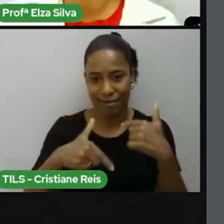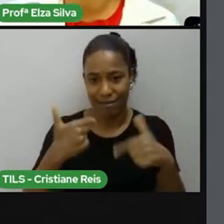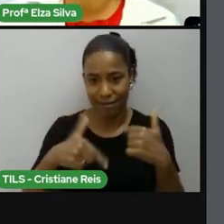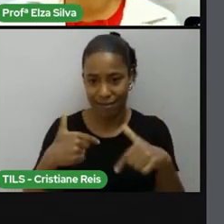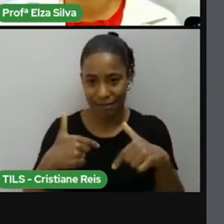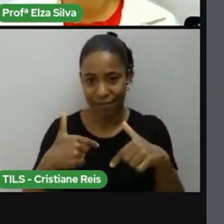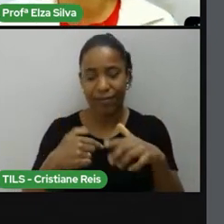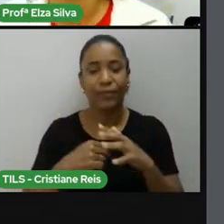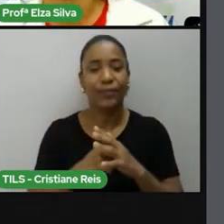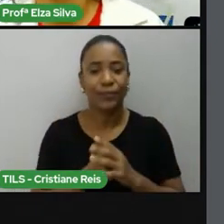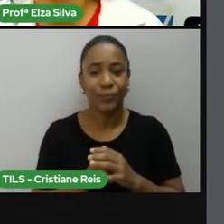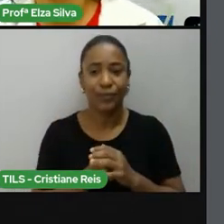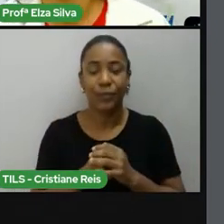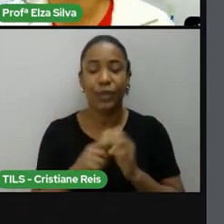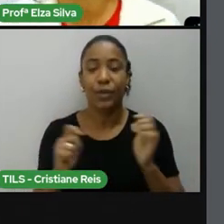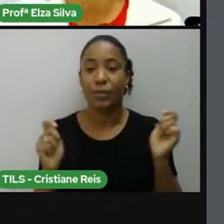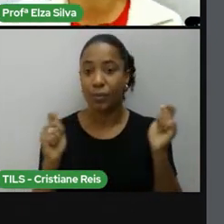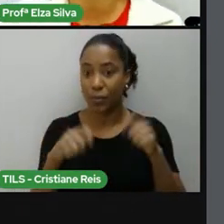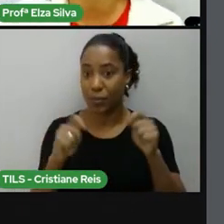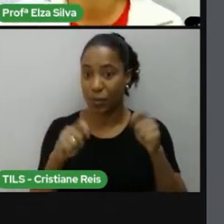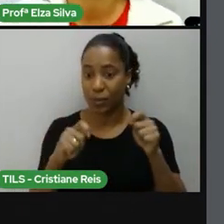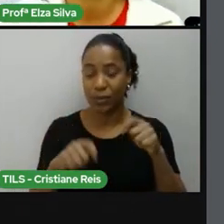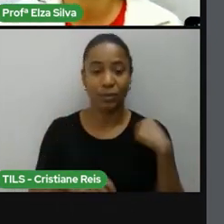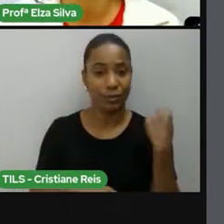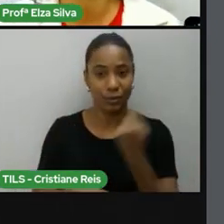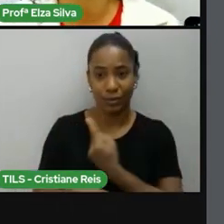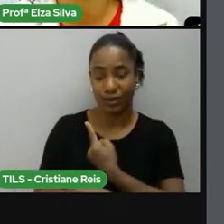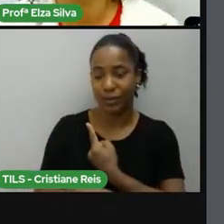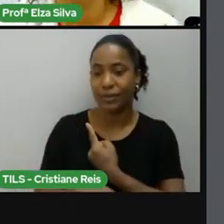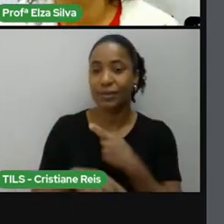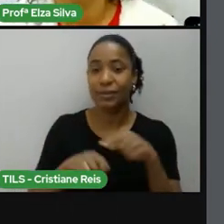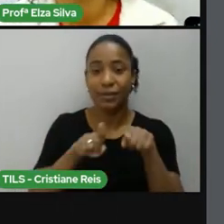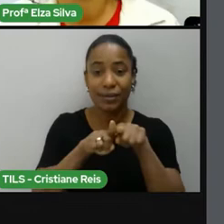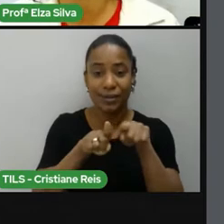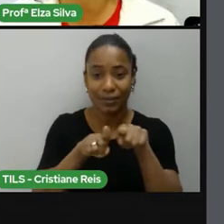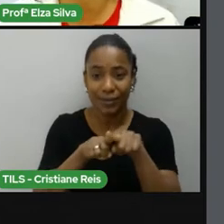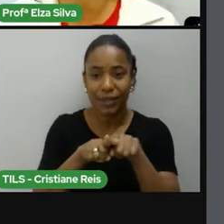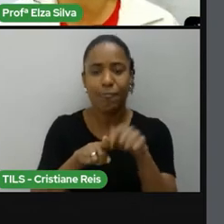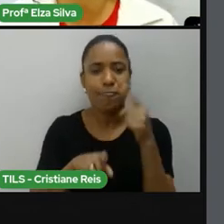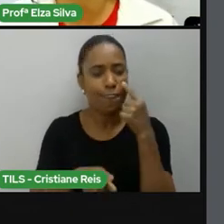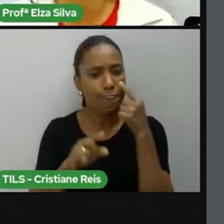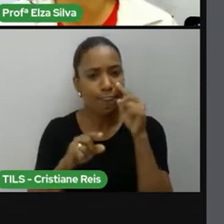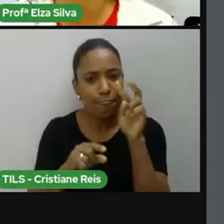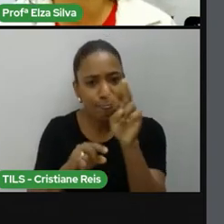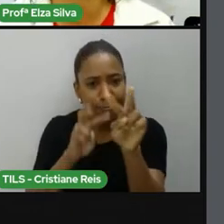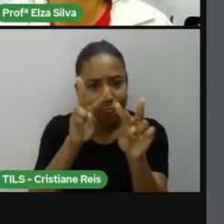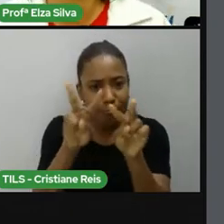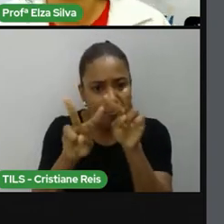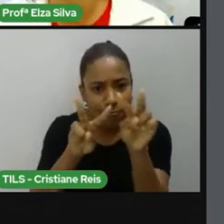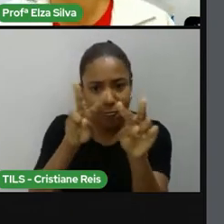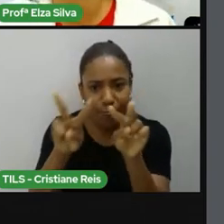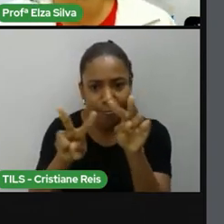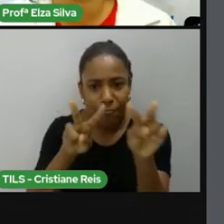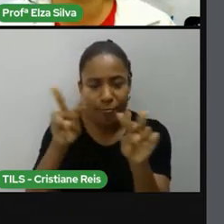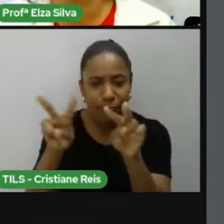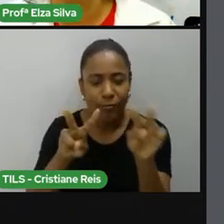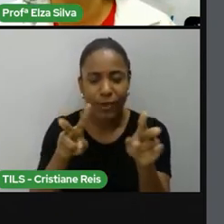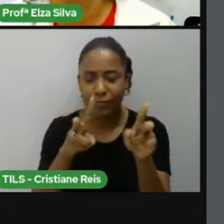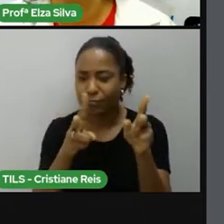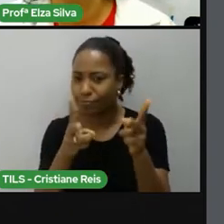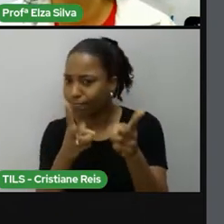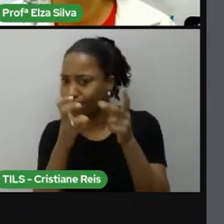possível também nós fazermos uma leitura relacionada à diversidade do povo